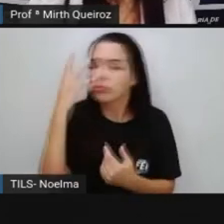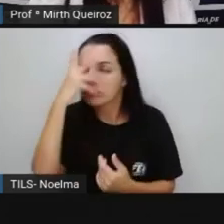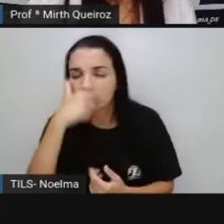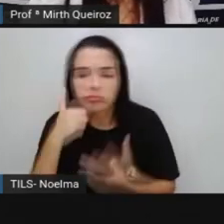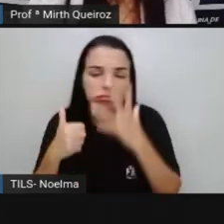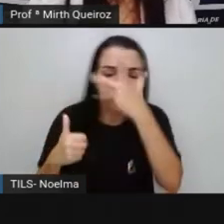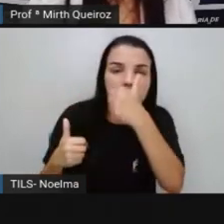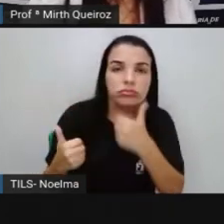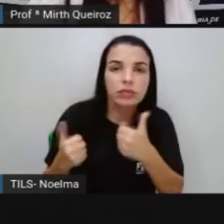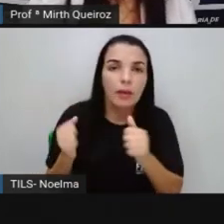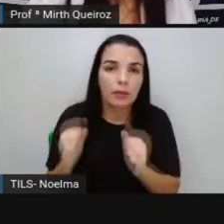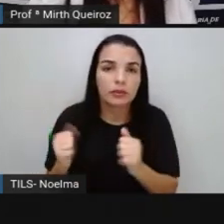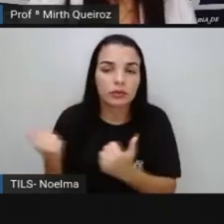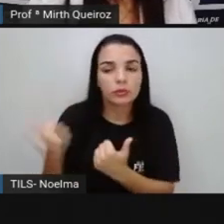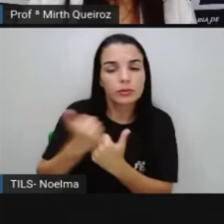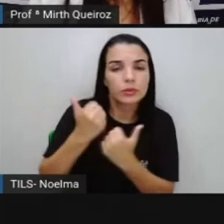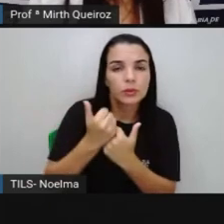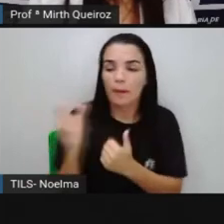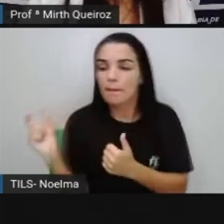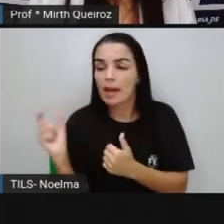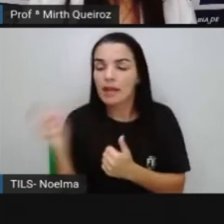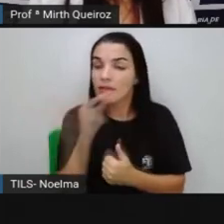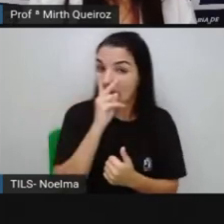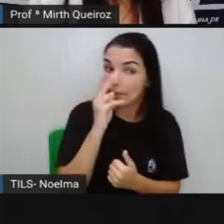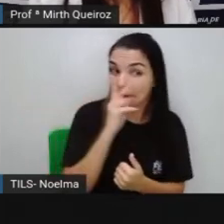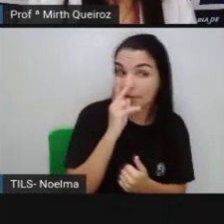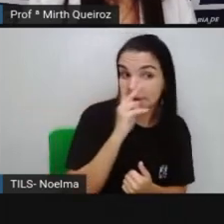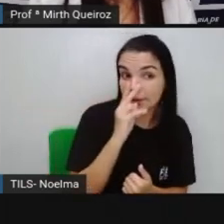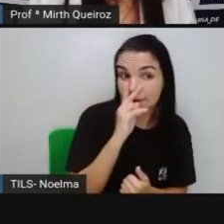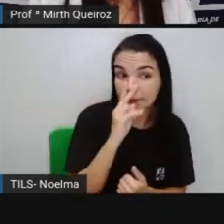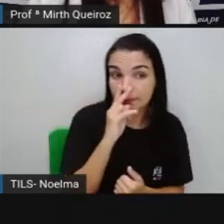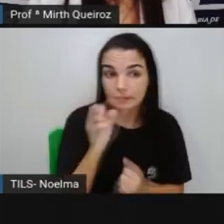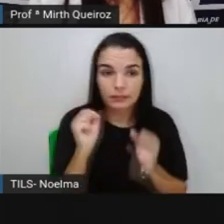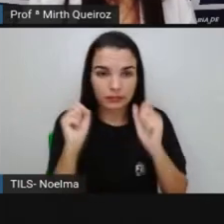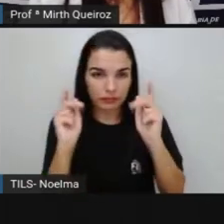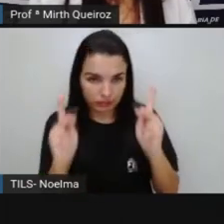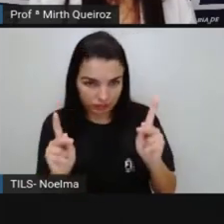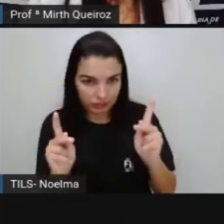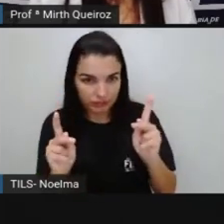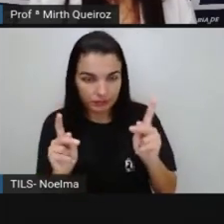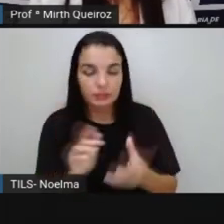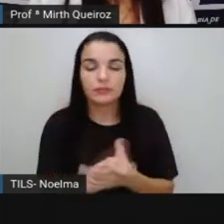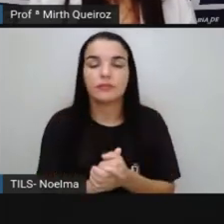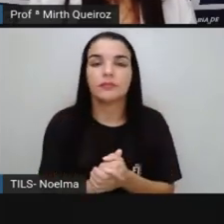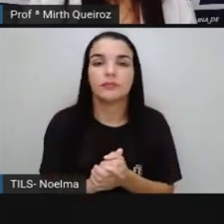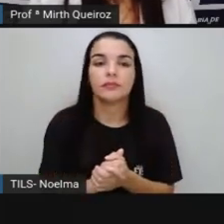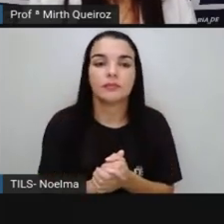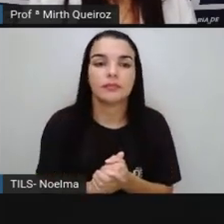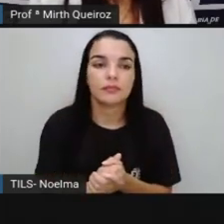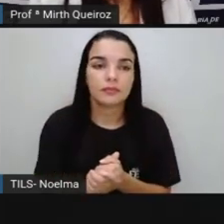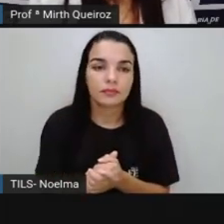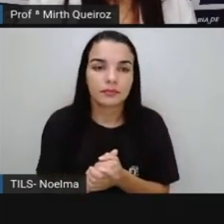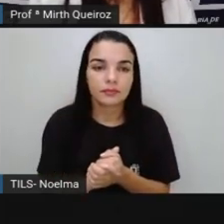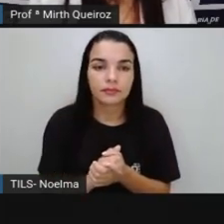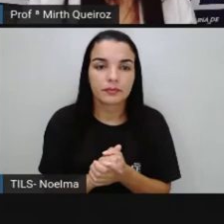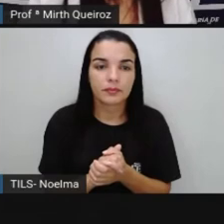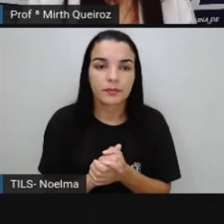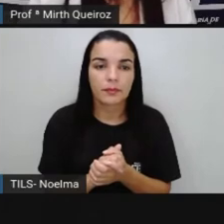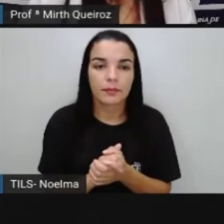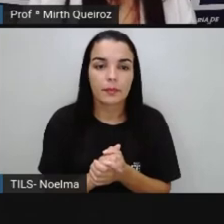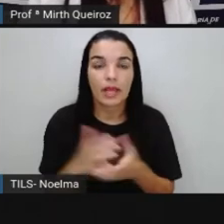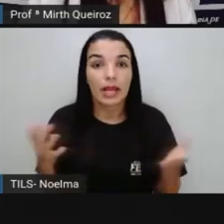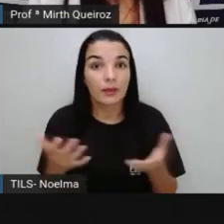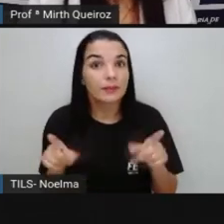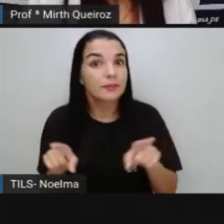palavras sinônimas quando vocês estiverem em dúvida, caso não tenha o dicionário aí em mãos para observar a ortografia, certo?